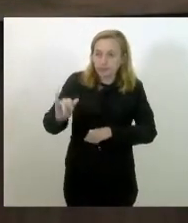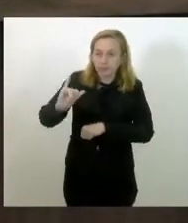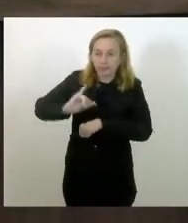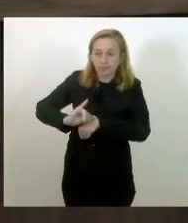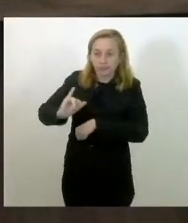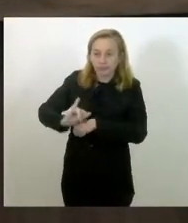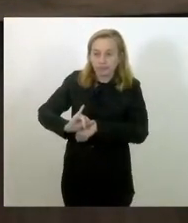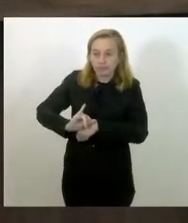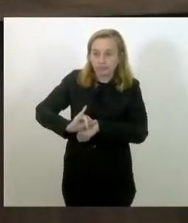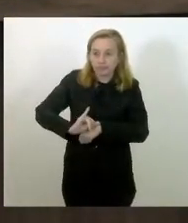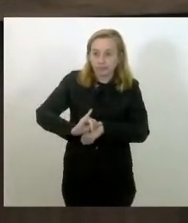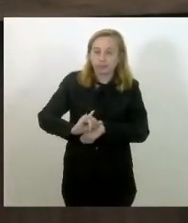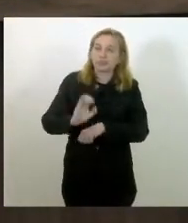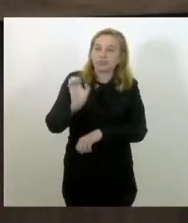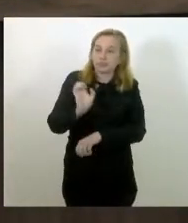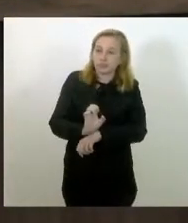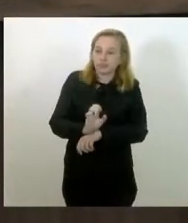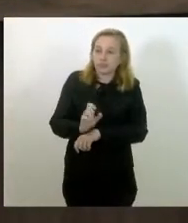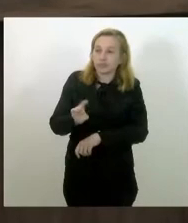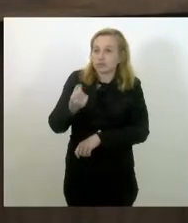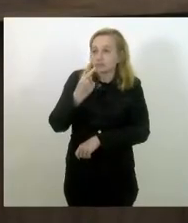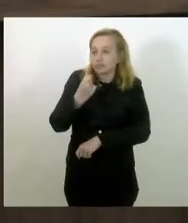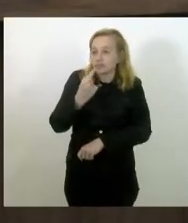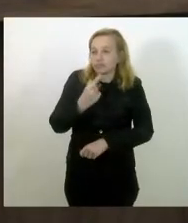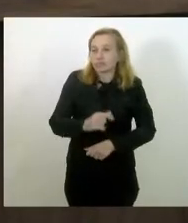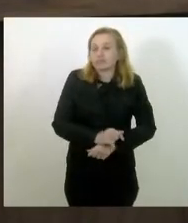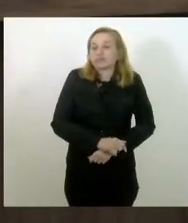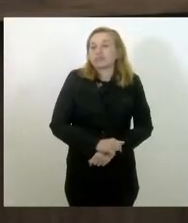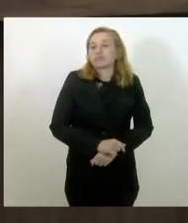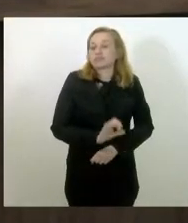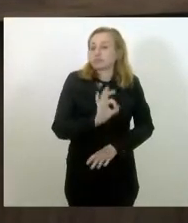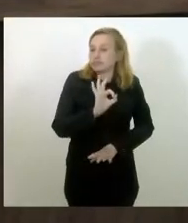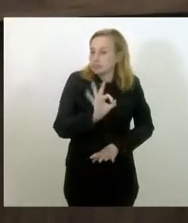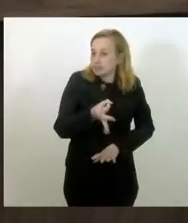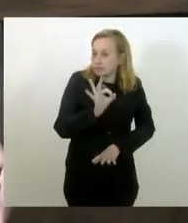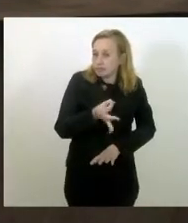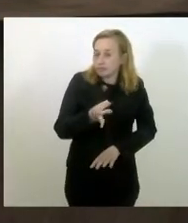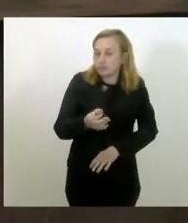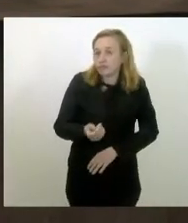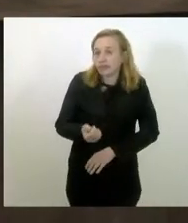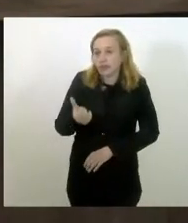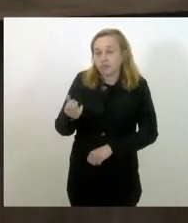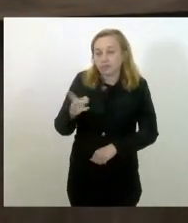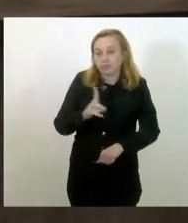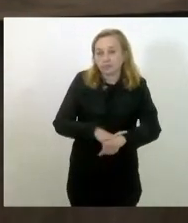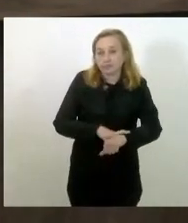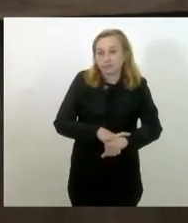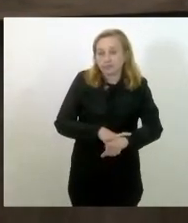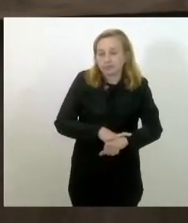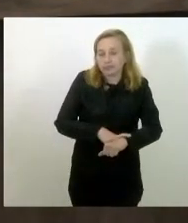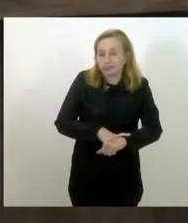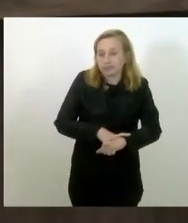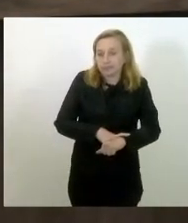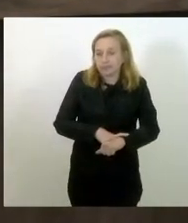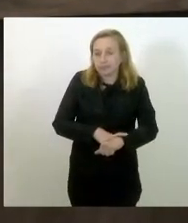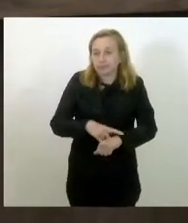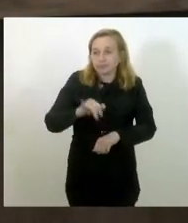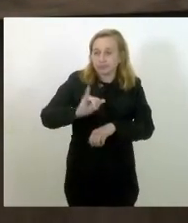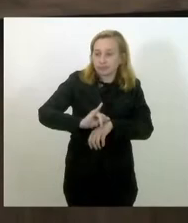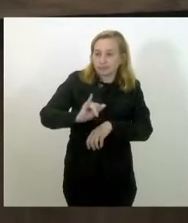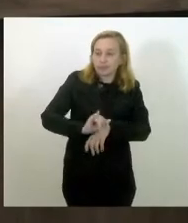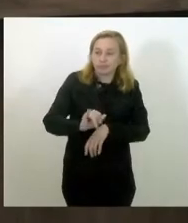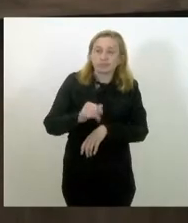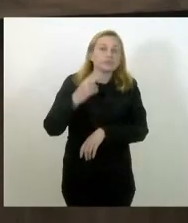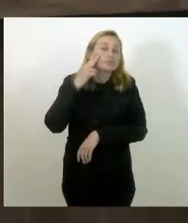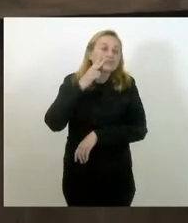estadual da uva. E, consequentemente, daqui a pouco tempo, a capital do vinho